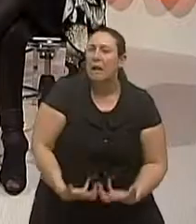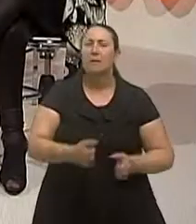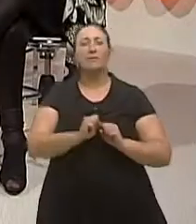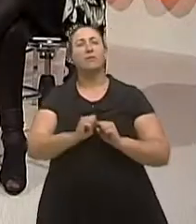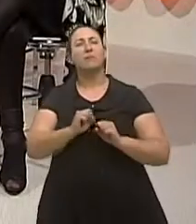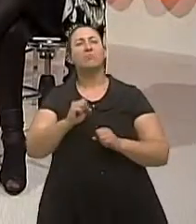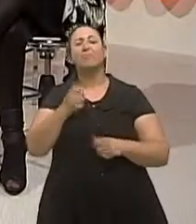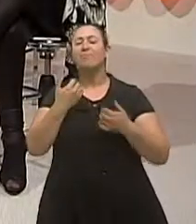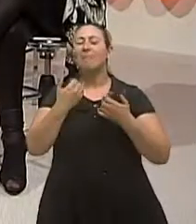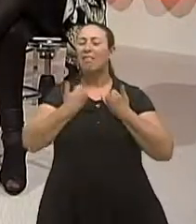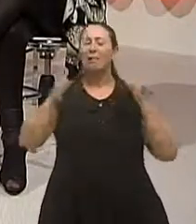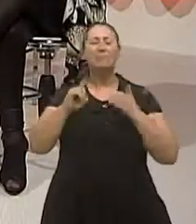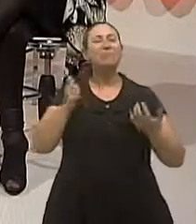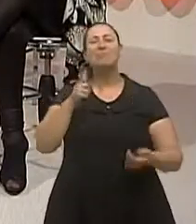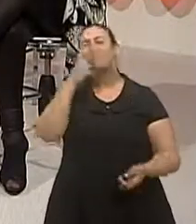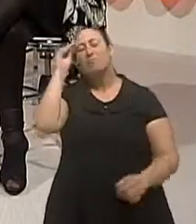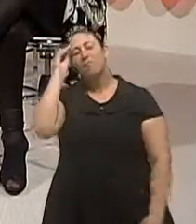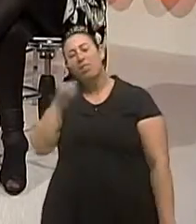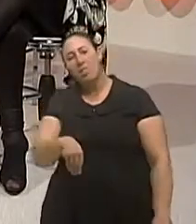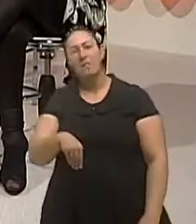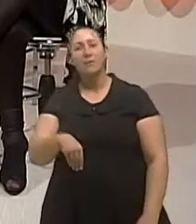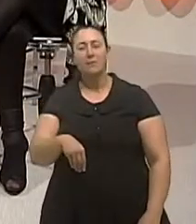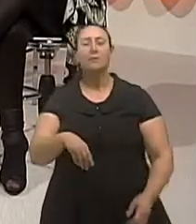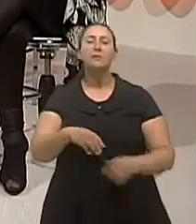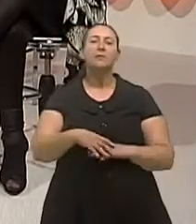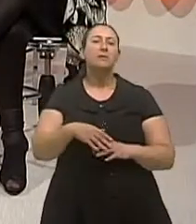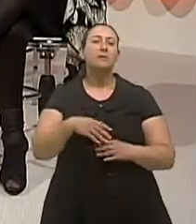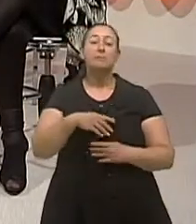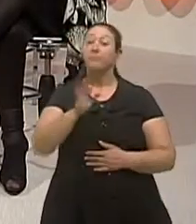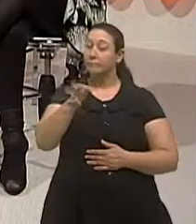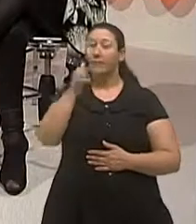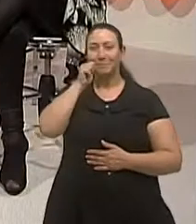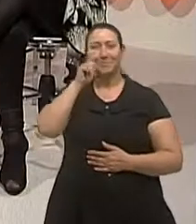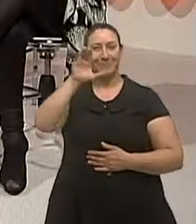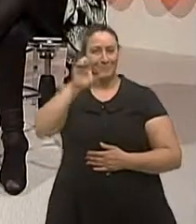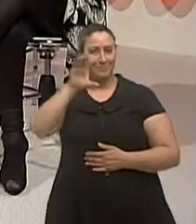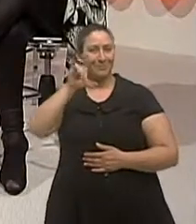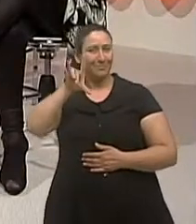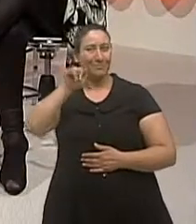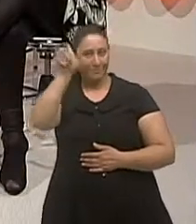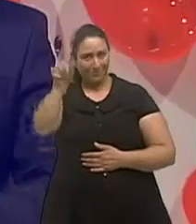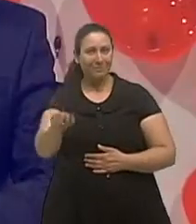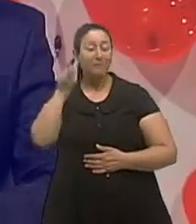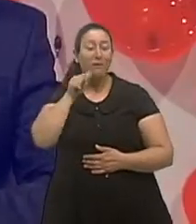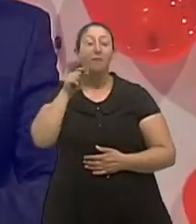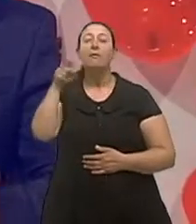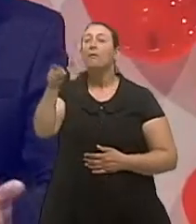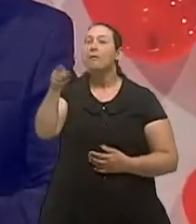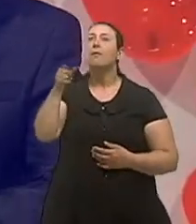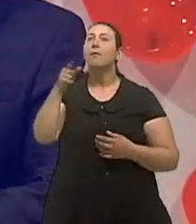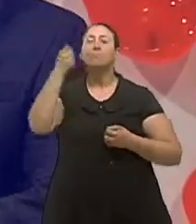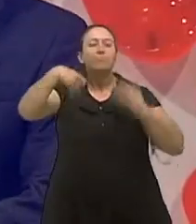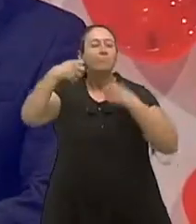indisposição, né? O caso da Cecília é um caso muito clássico, né? É um caso muito comum, assim, e os sintomas que ela